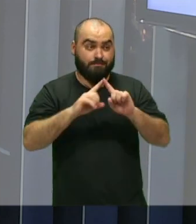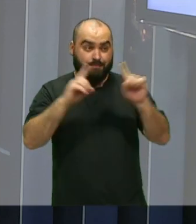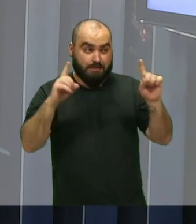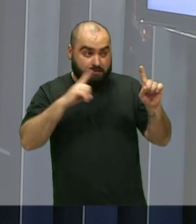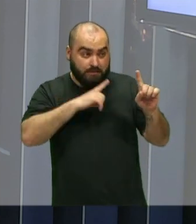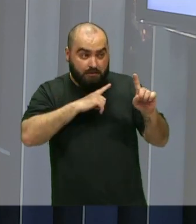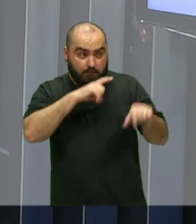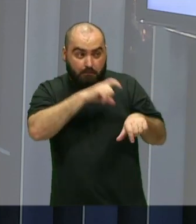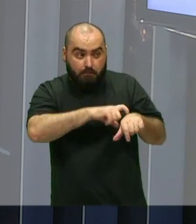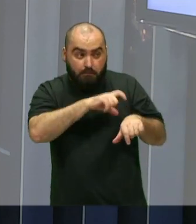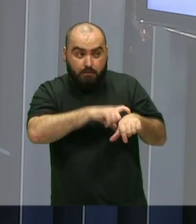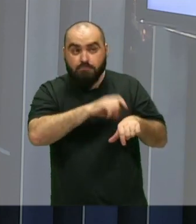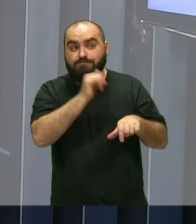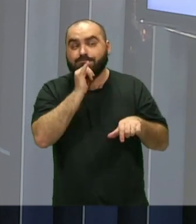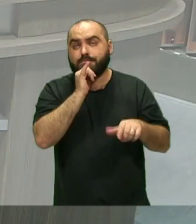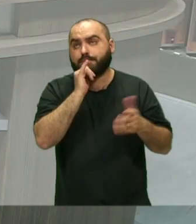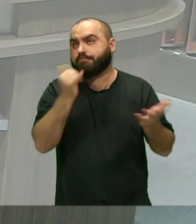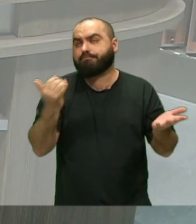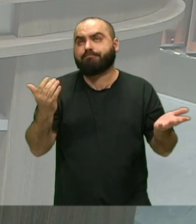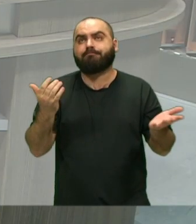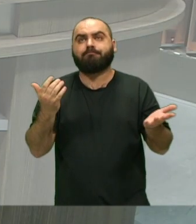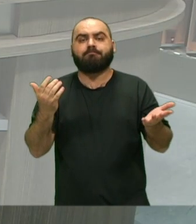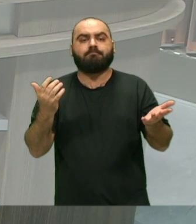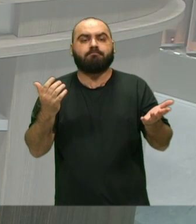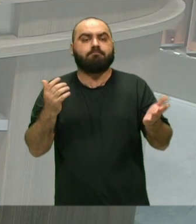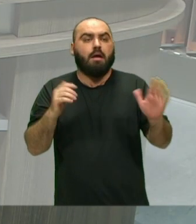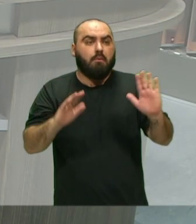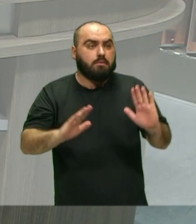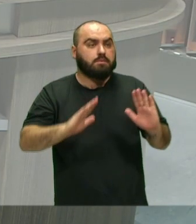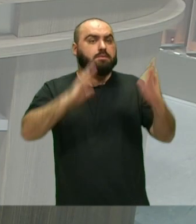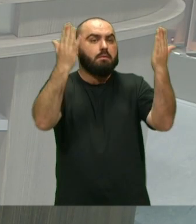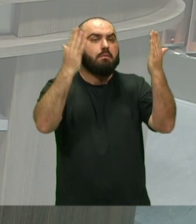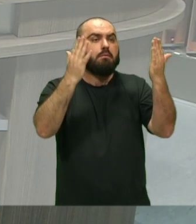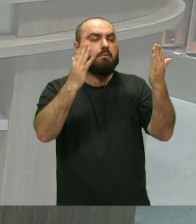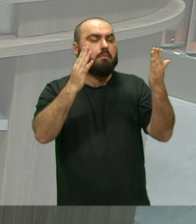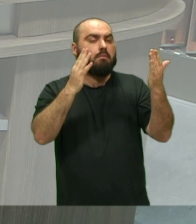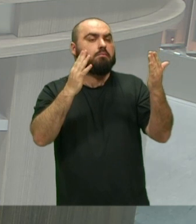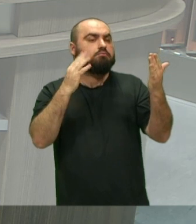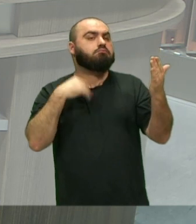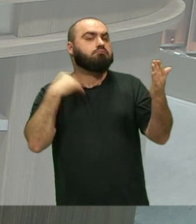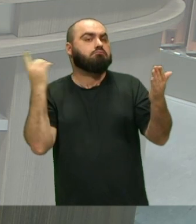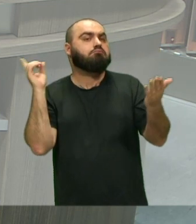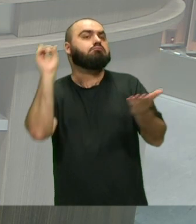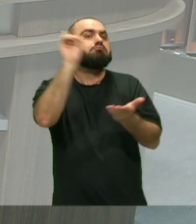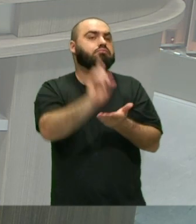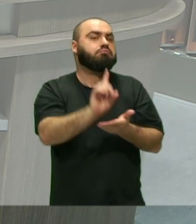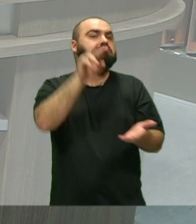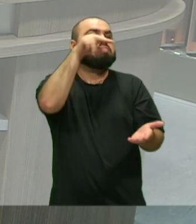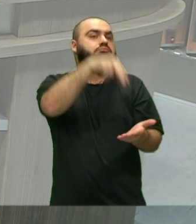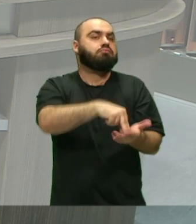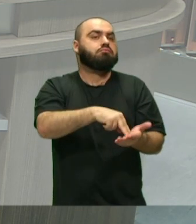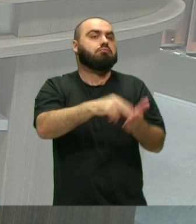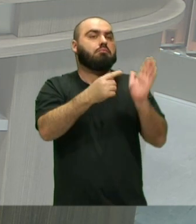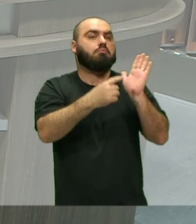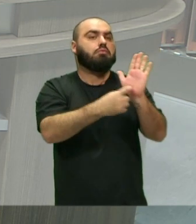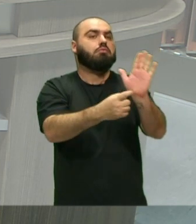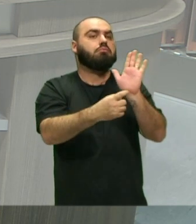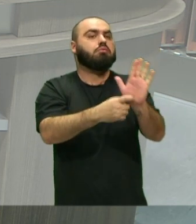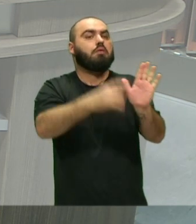disseminação Por exemplo Aconteceu um evento Assim Que a gente se apresentou E aí As pessoas